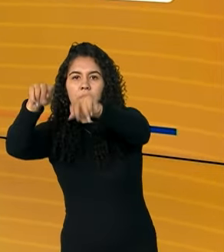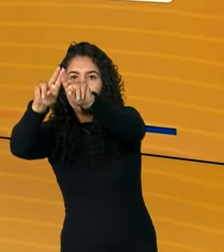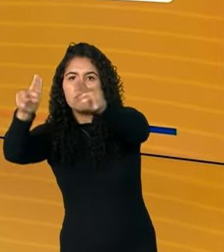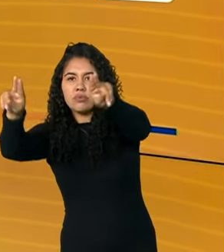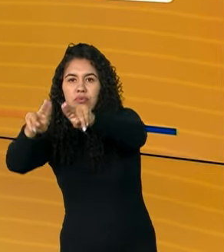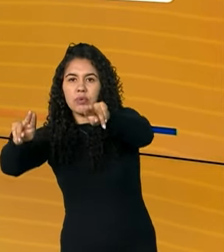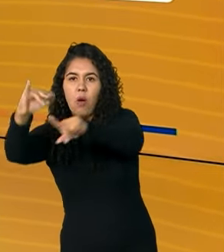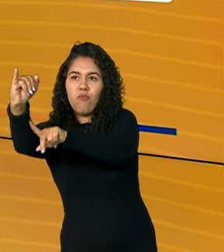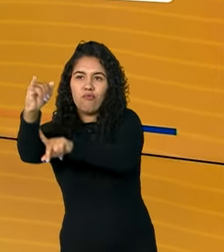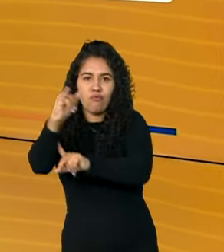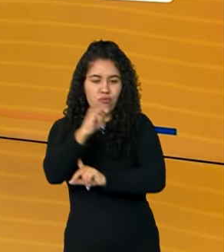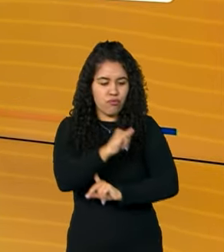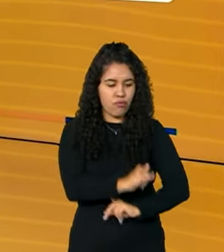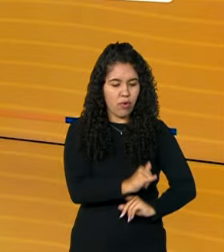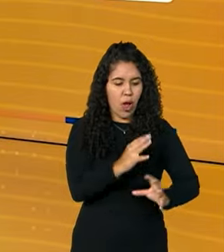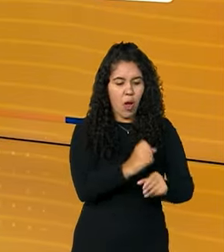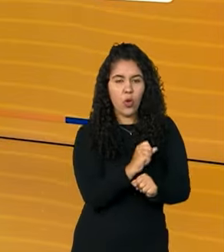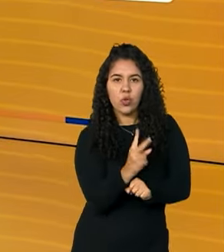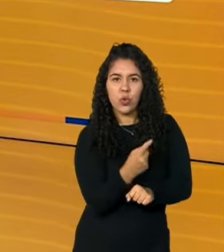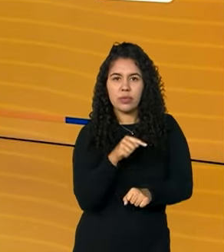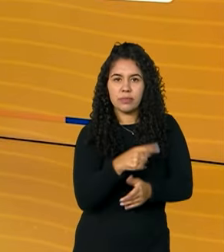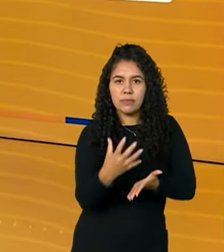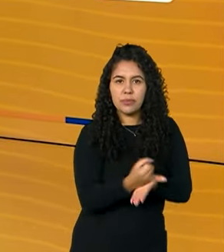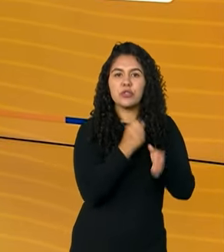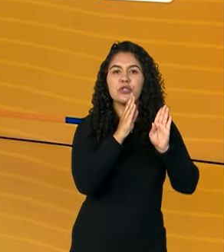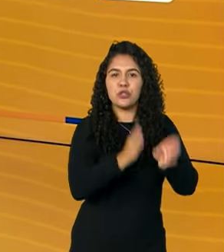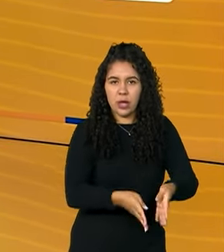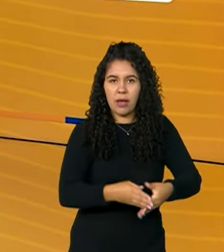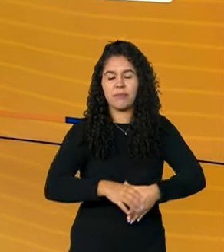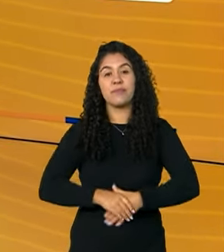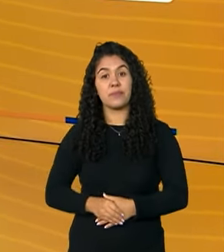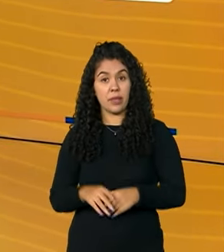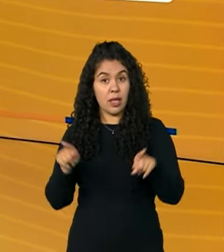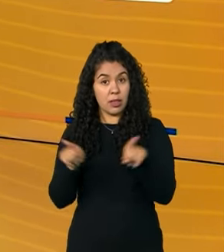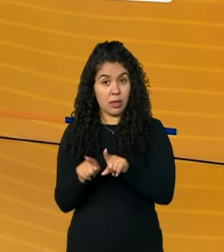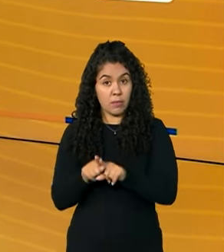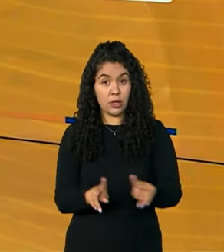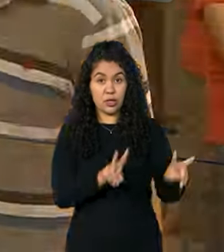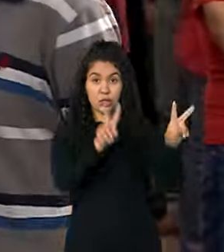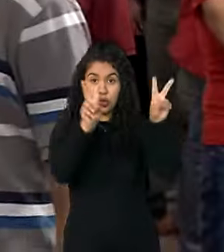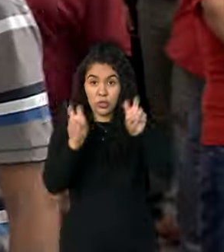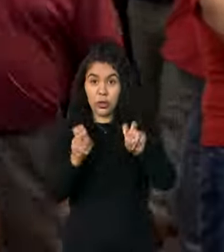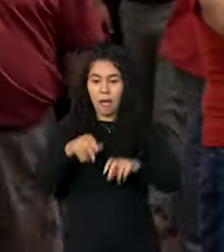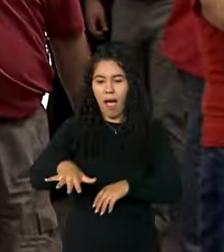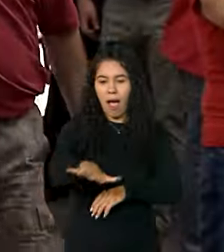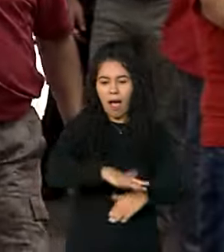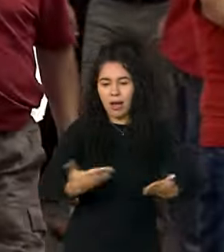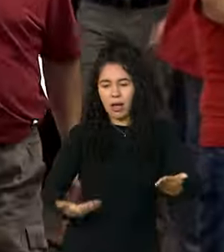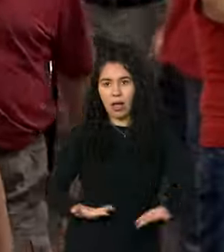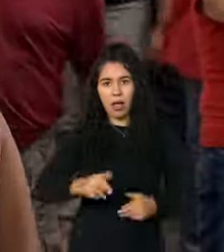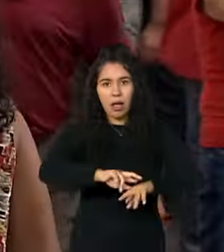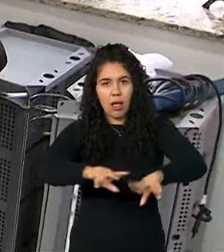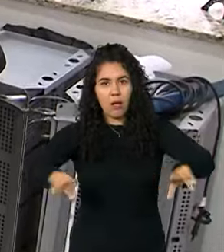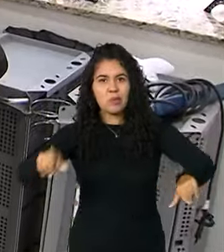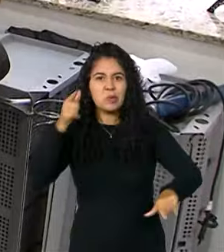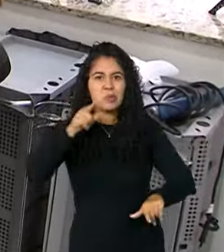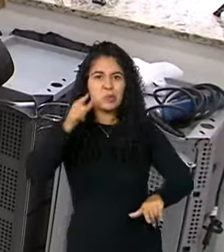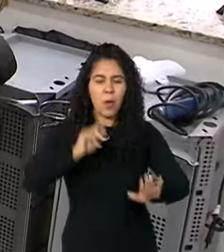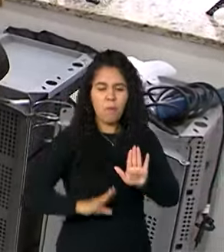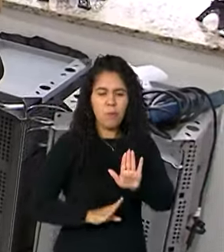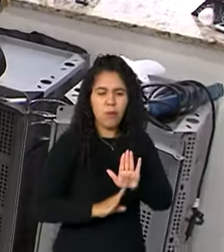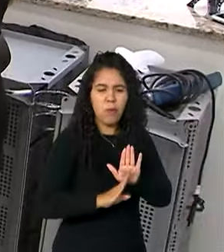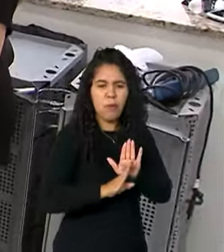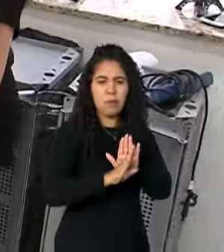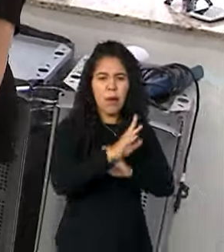Até agora foram resgatados mais de 2 mil brasileiros. E veja também, setor de serviços cresce em setembro.